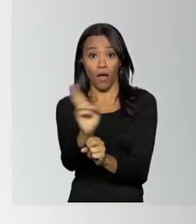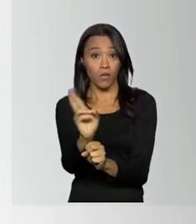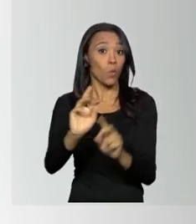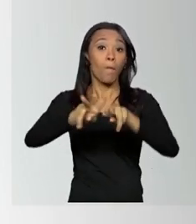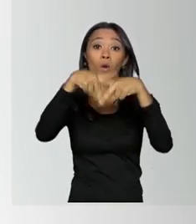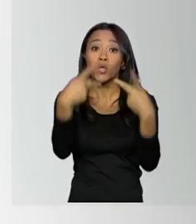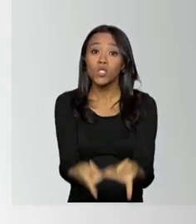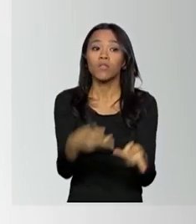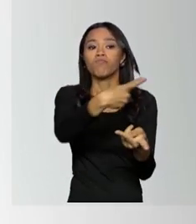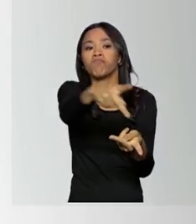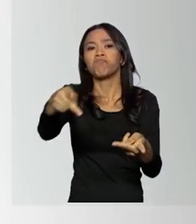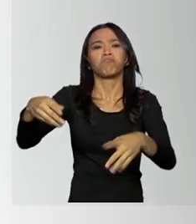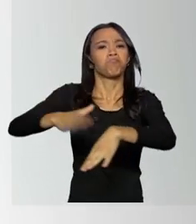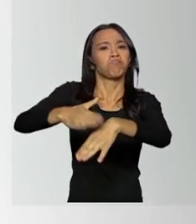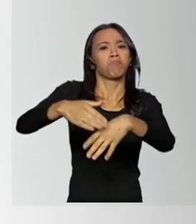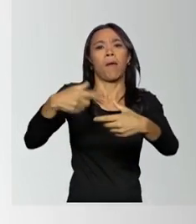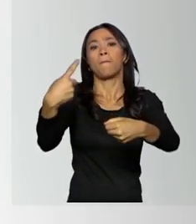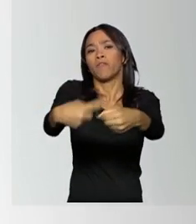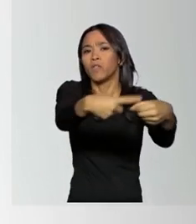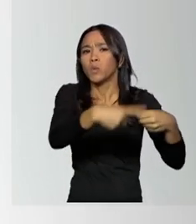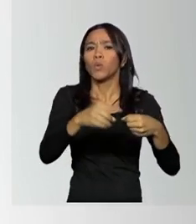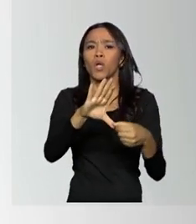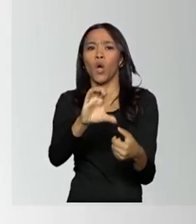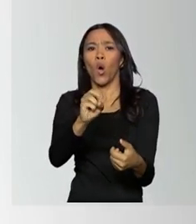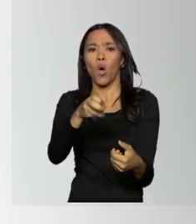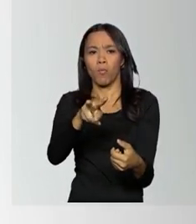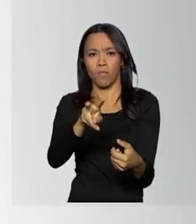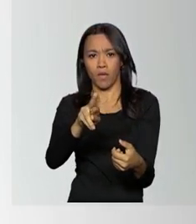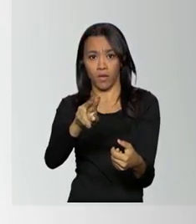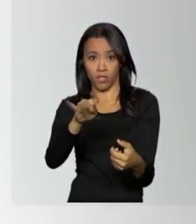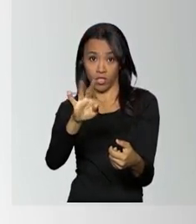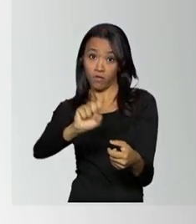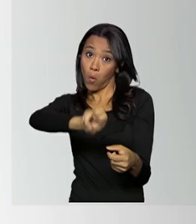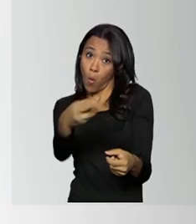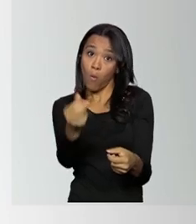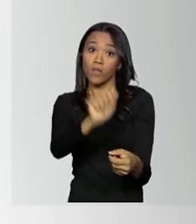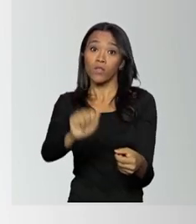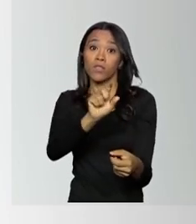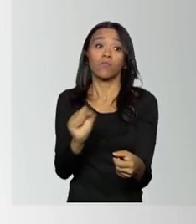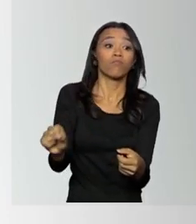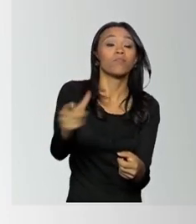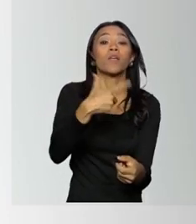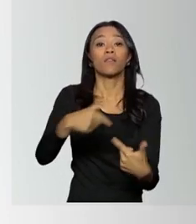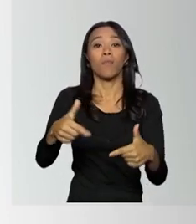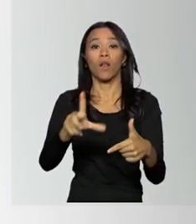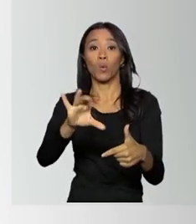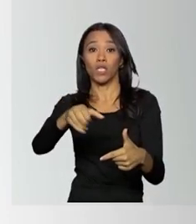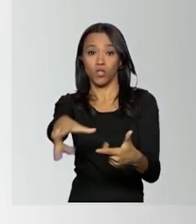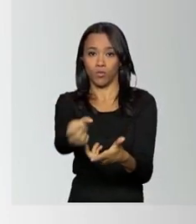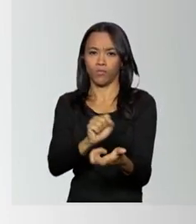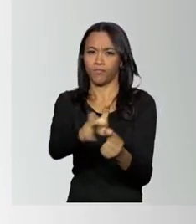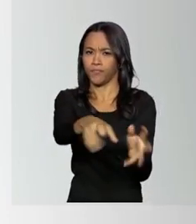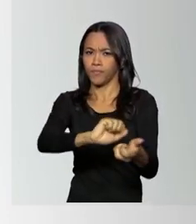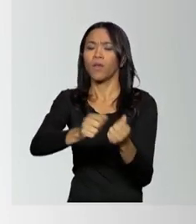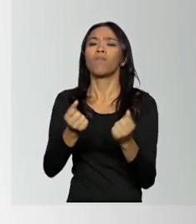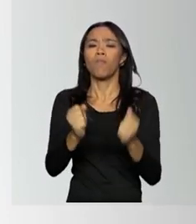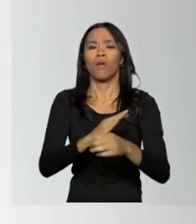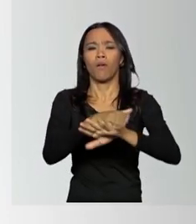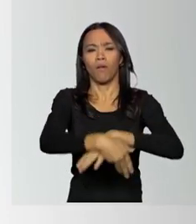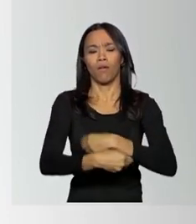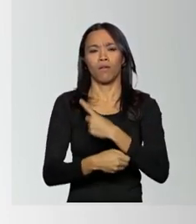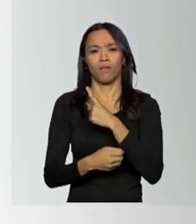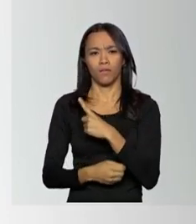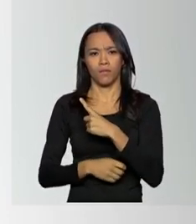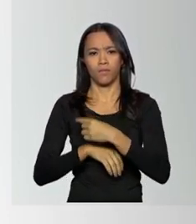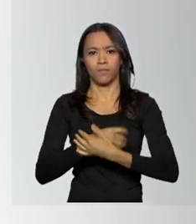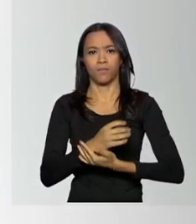projeto da Prefeitura, Cooperativa ou Associação de Catadores. As informações estão em secretariageral.gov